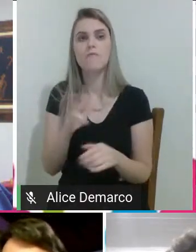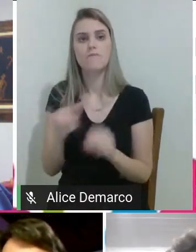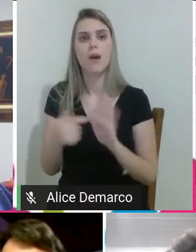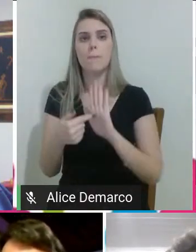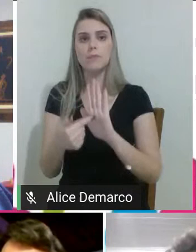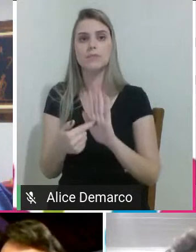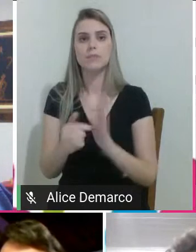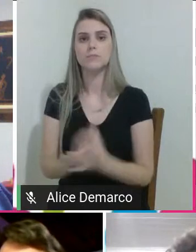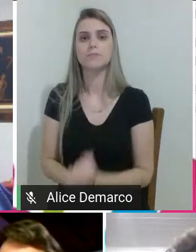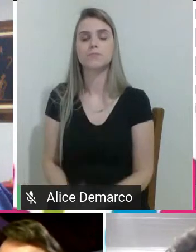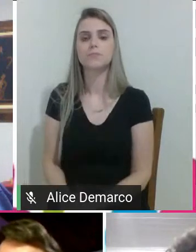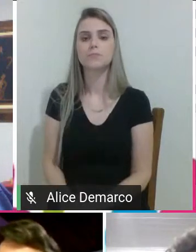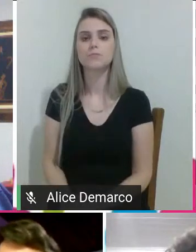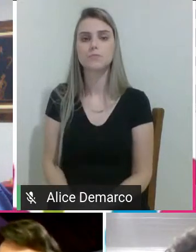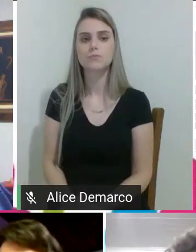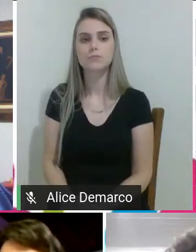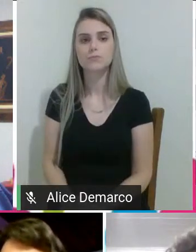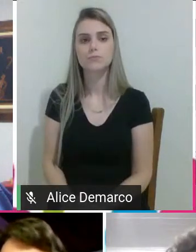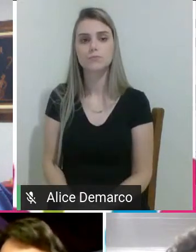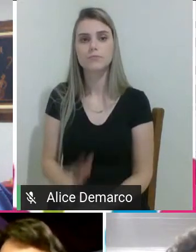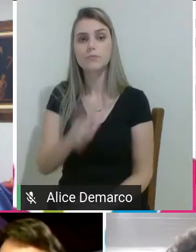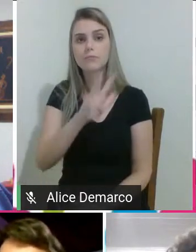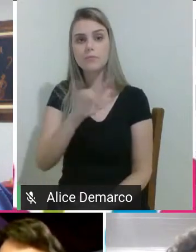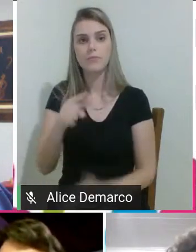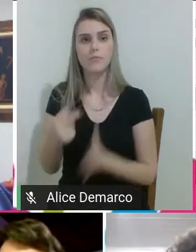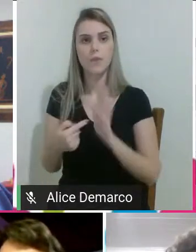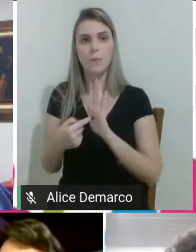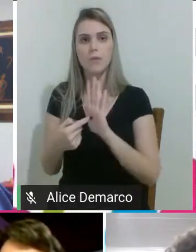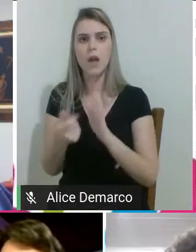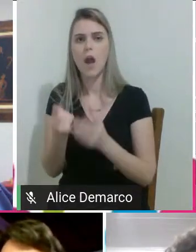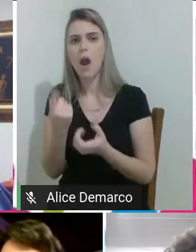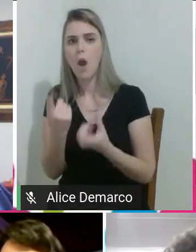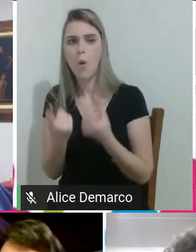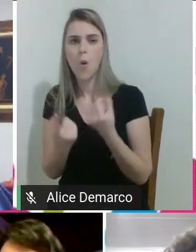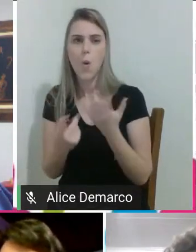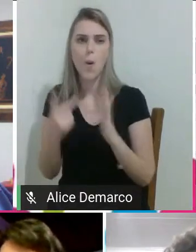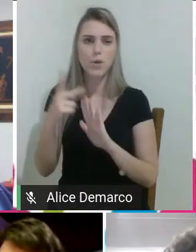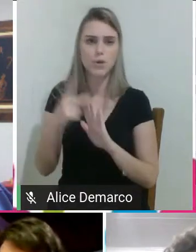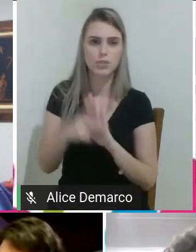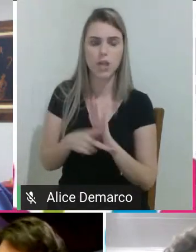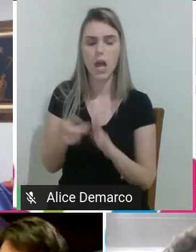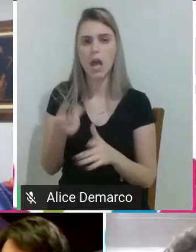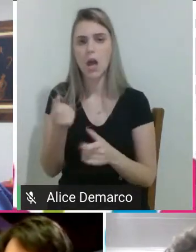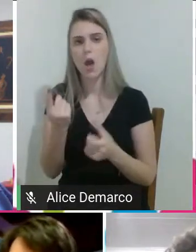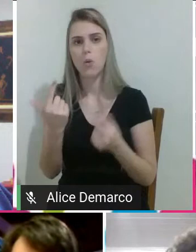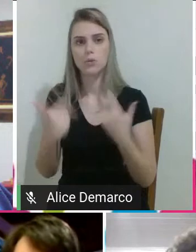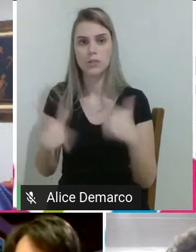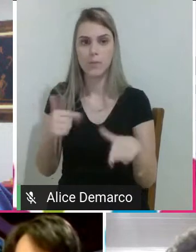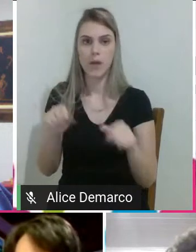A gente vai, então, mostrar alguns dos projetos, alguns dos trabalhos que eles estão realizando.